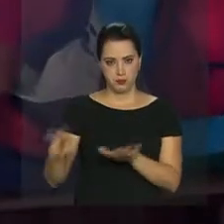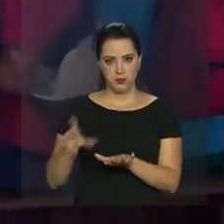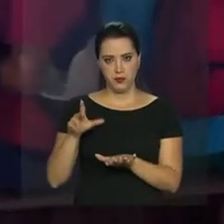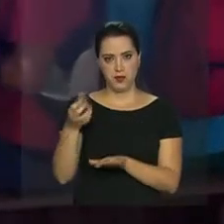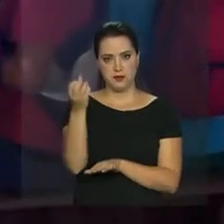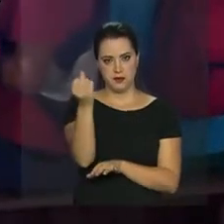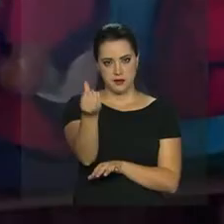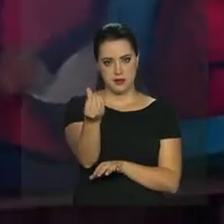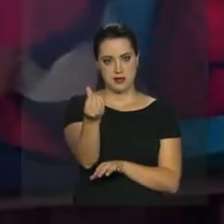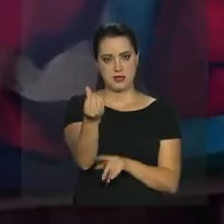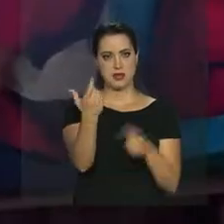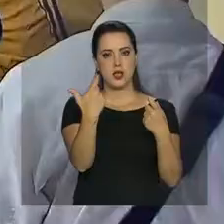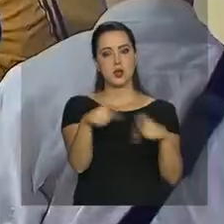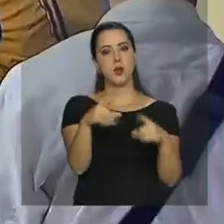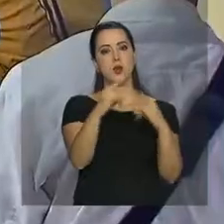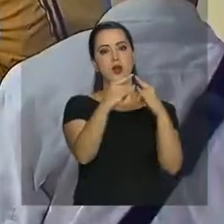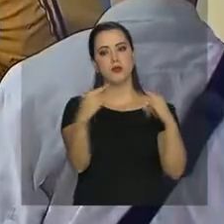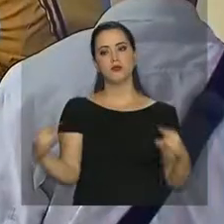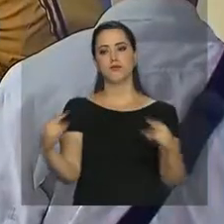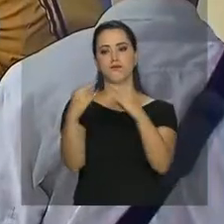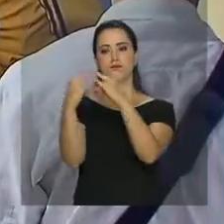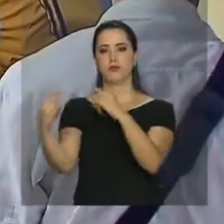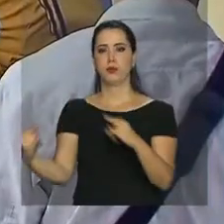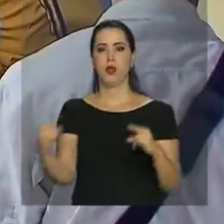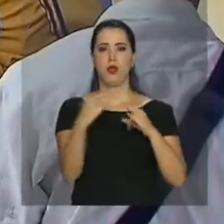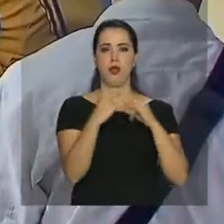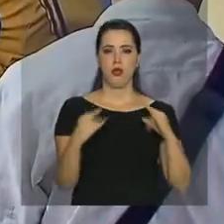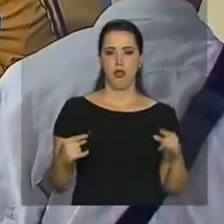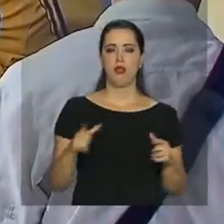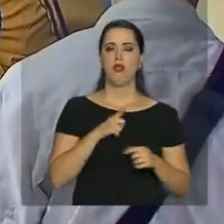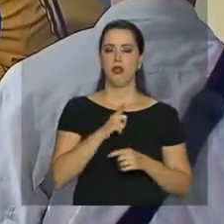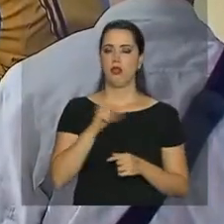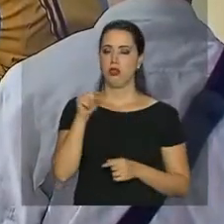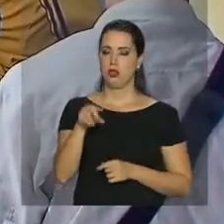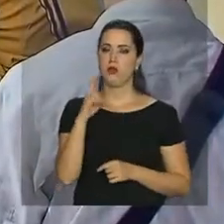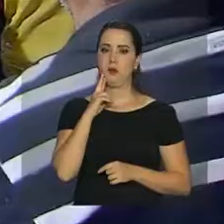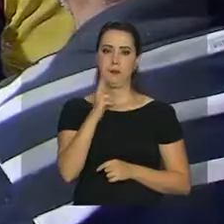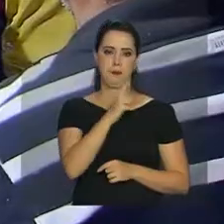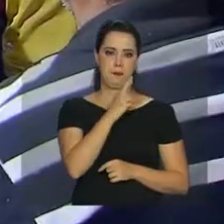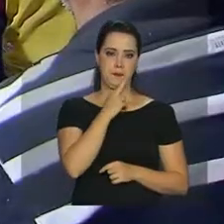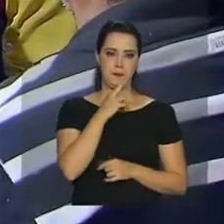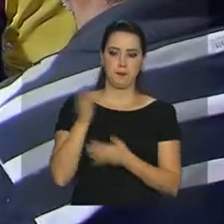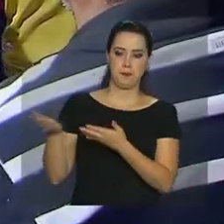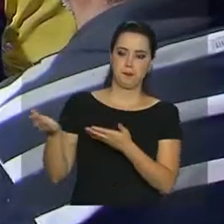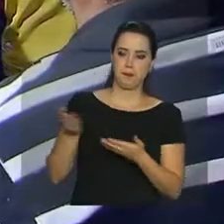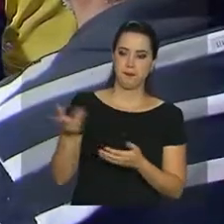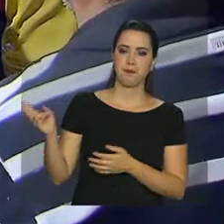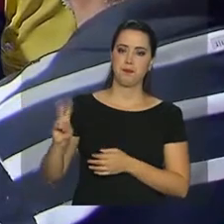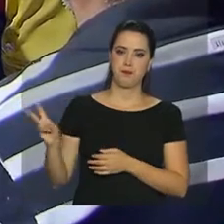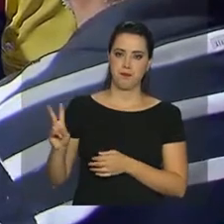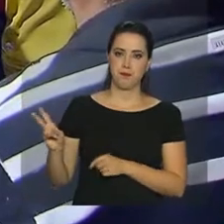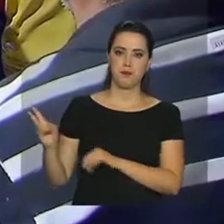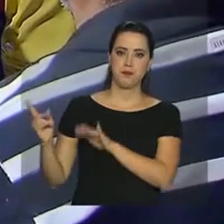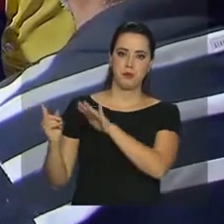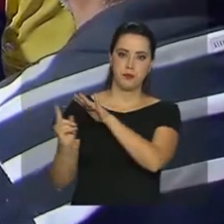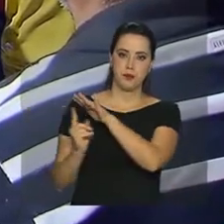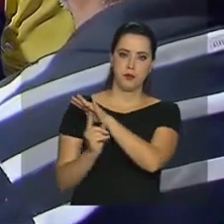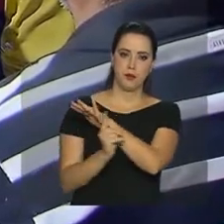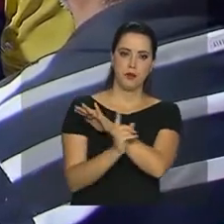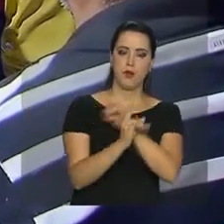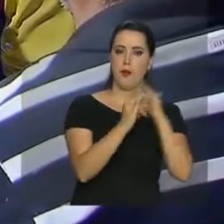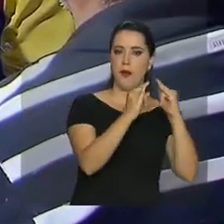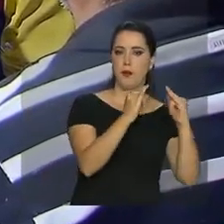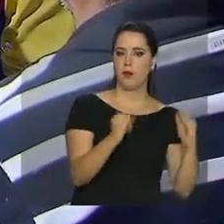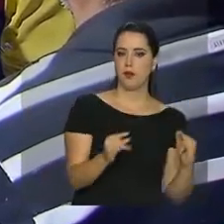seis dos dez abrigos que estão em funcionamento no estado de Roraima. E esta atuação vai